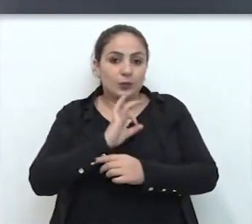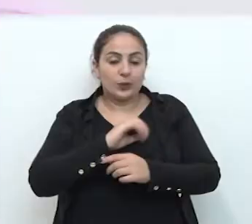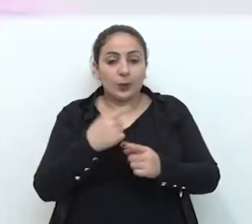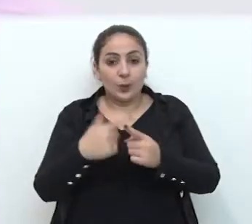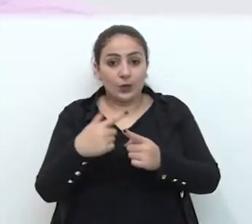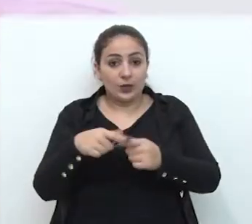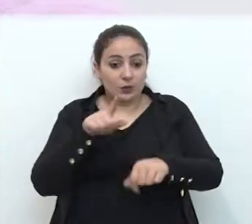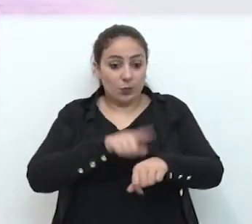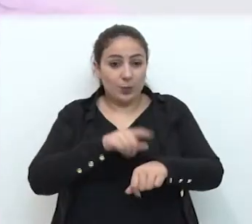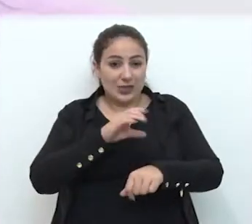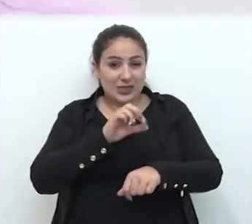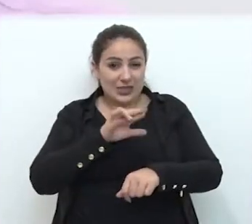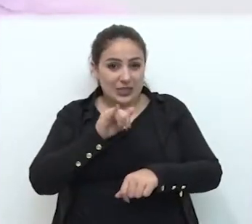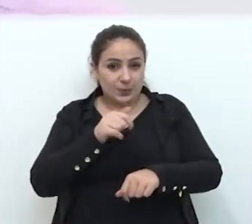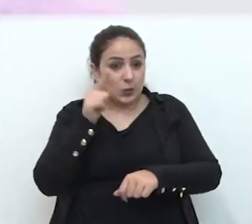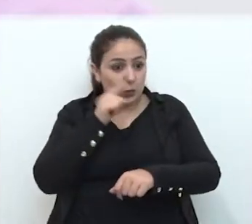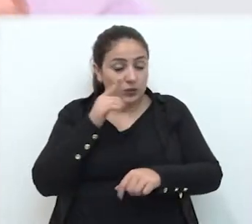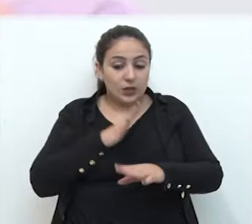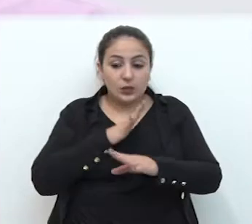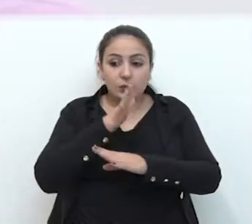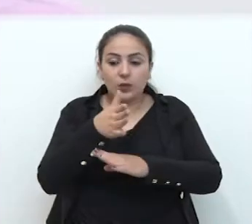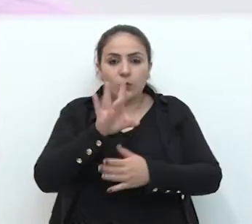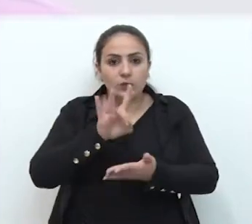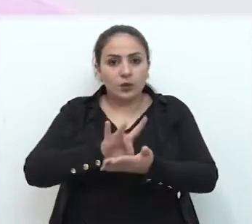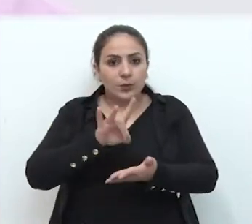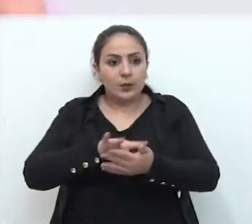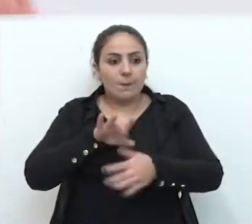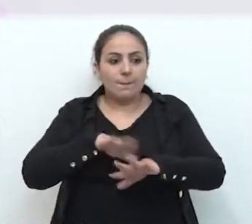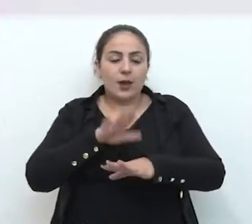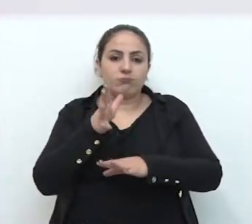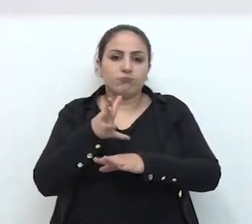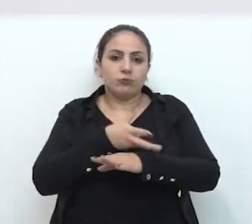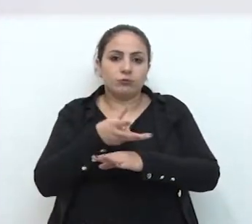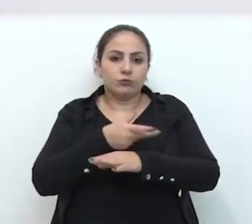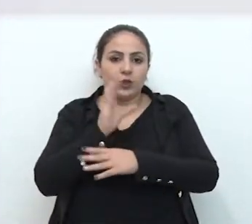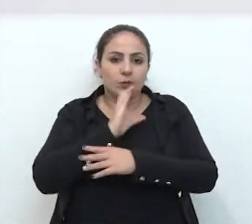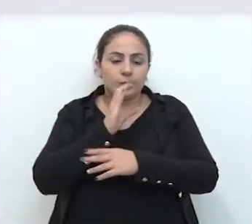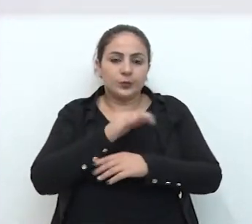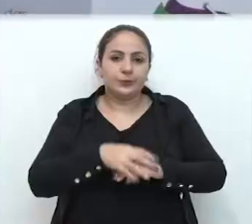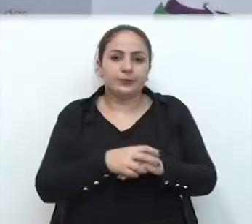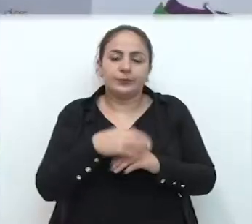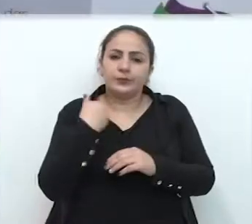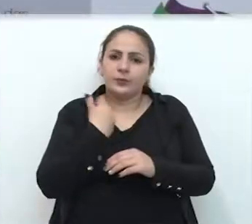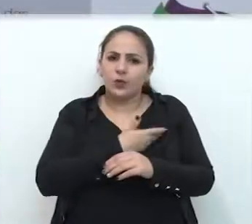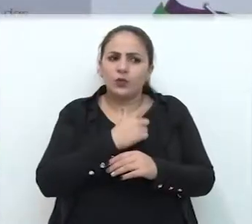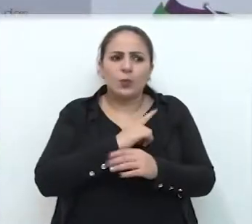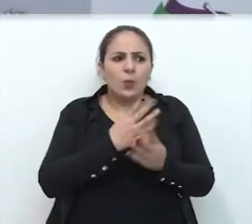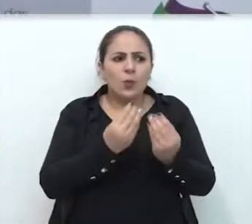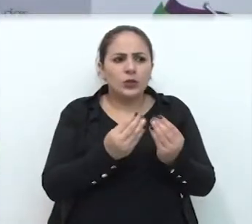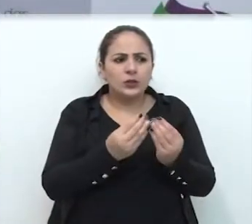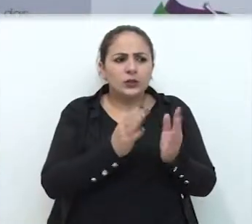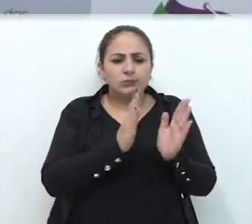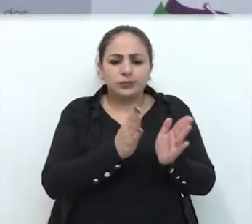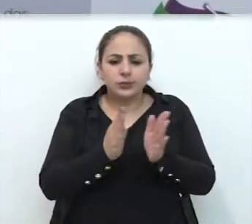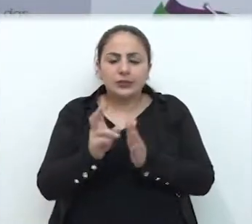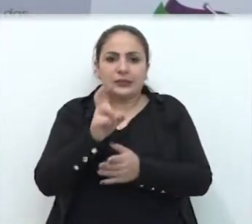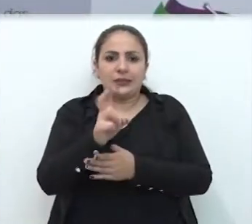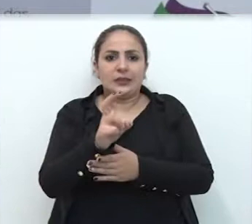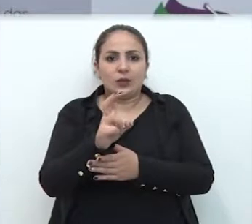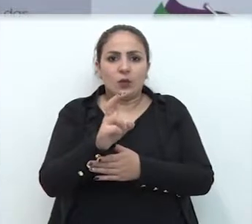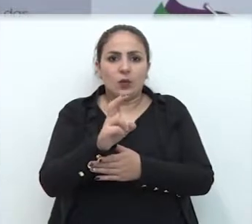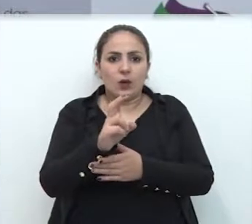polícia, que, diante de um crime, pode deslocar o efetivo com mais agilidade. Nós tivemos uma sequência de cinco